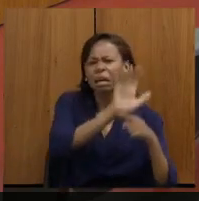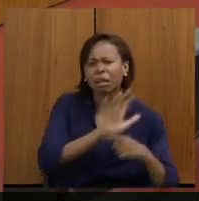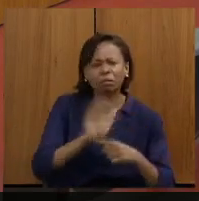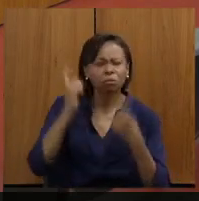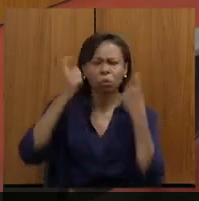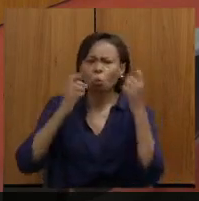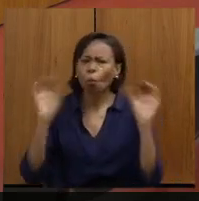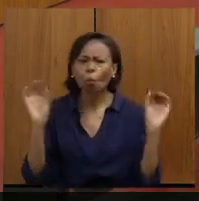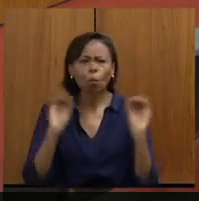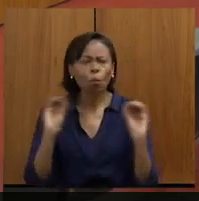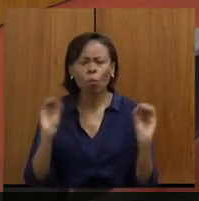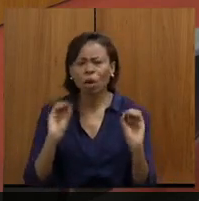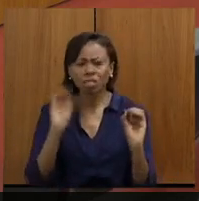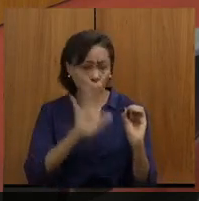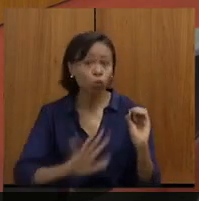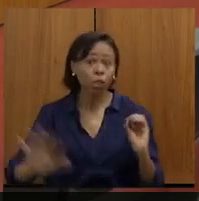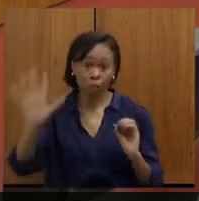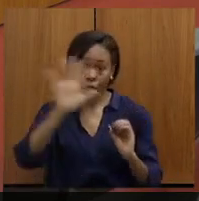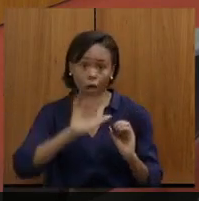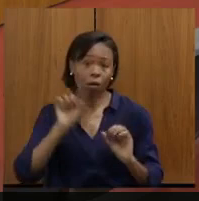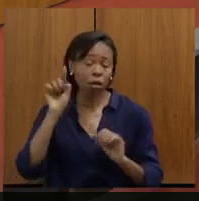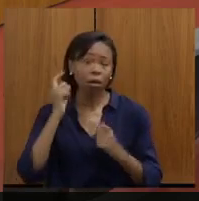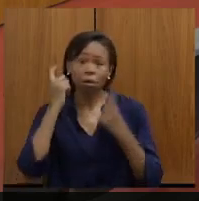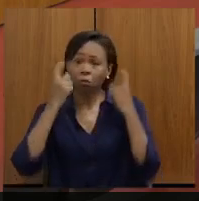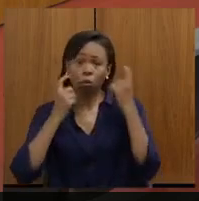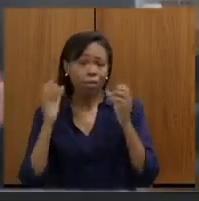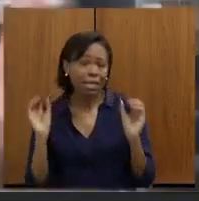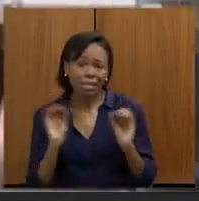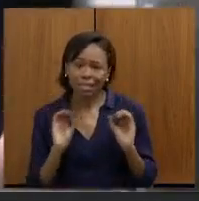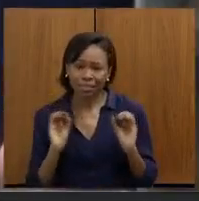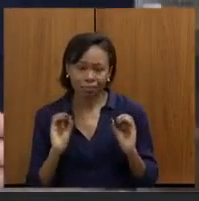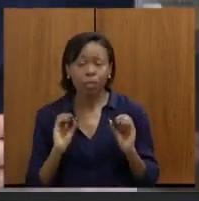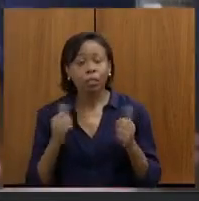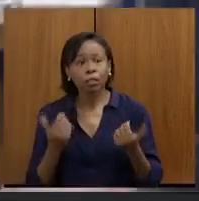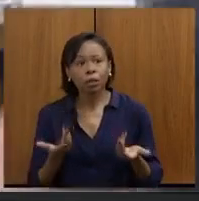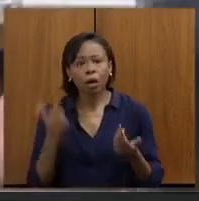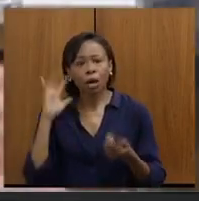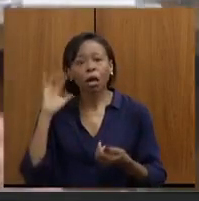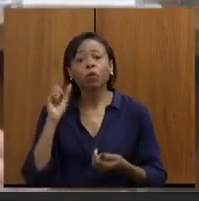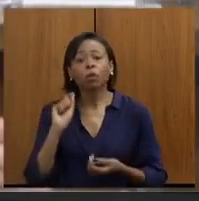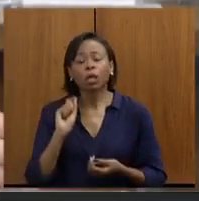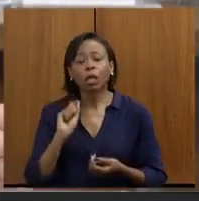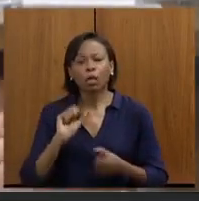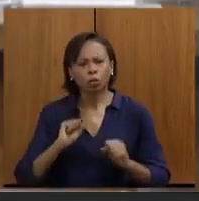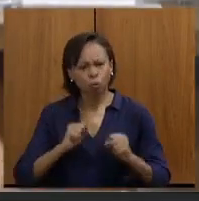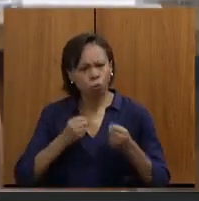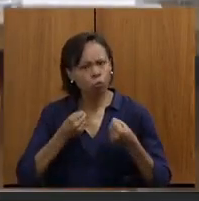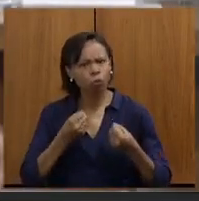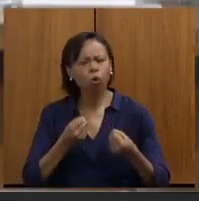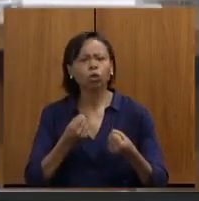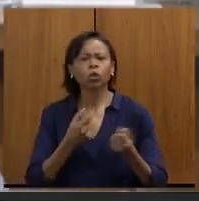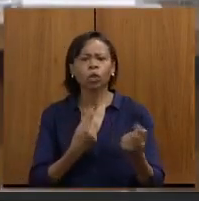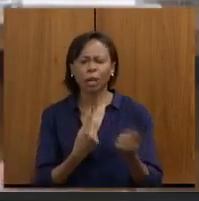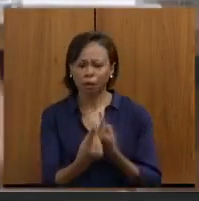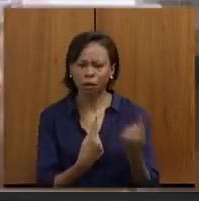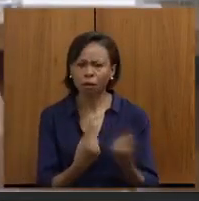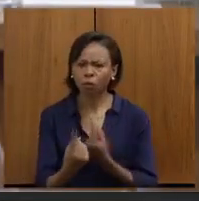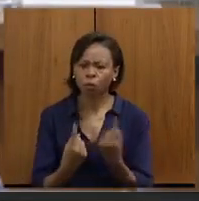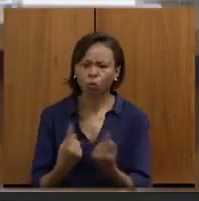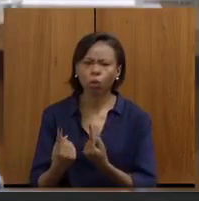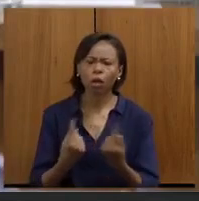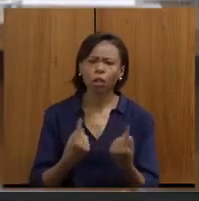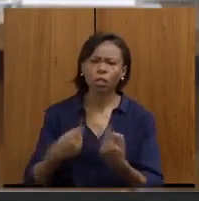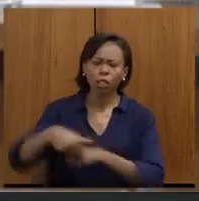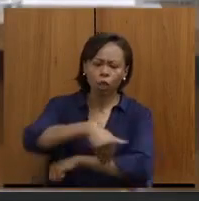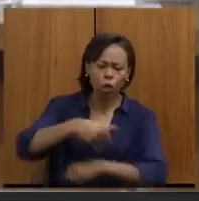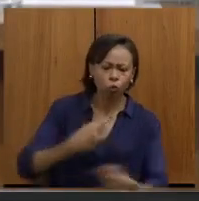de maneira geral. Então, eu acho que é esse esforço, da mesma forma que nós fizemos a parte ferroviária de pressionar, eu acho que